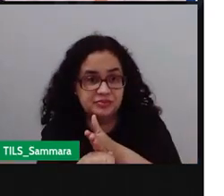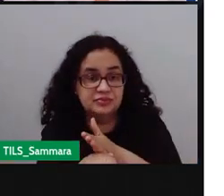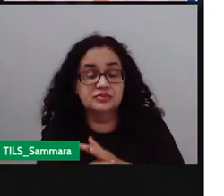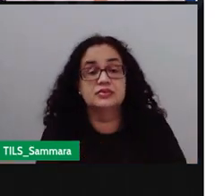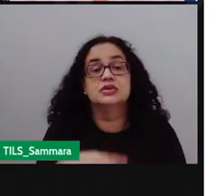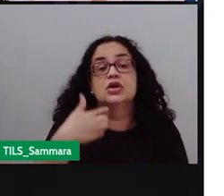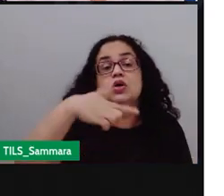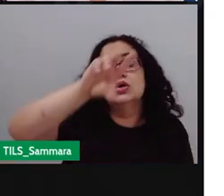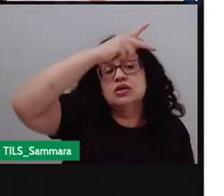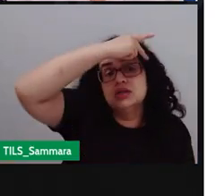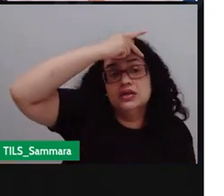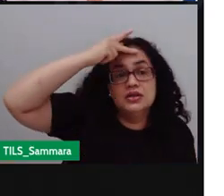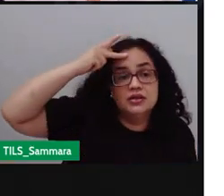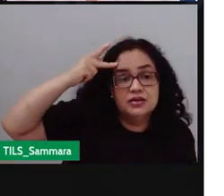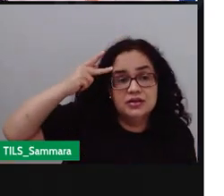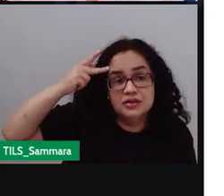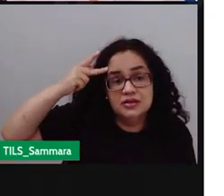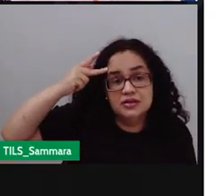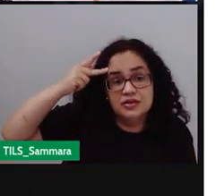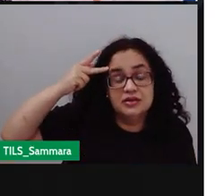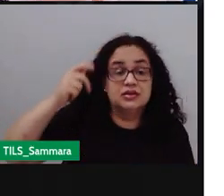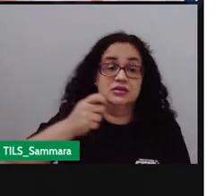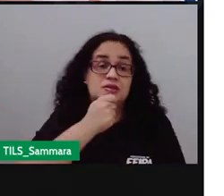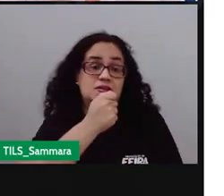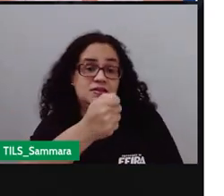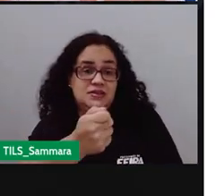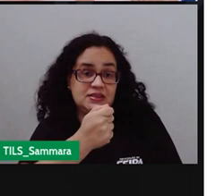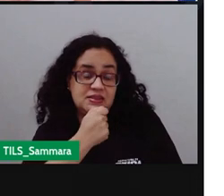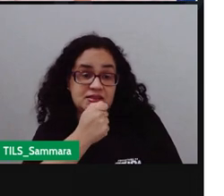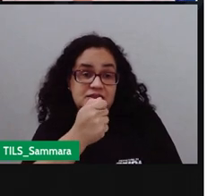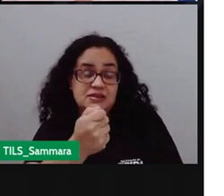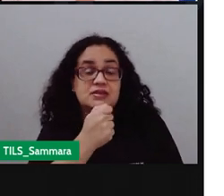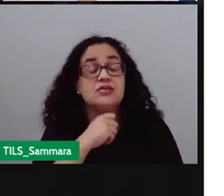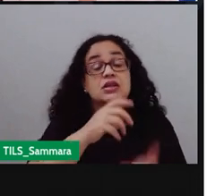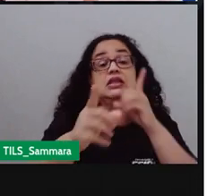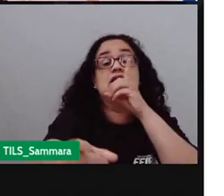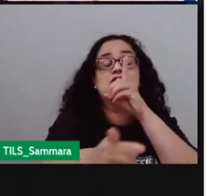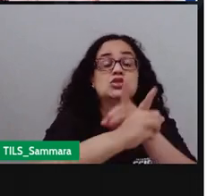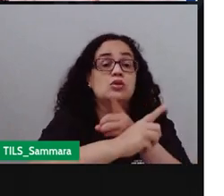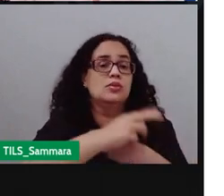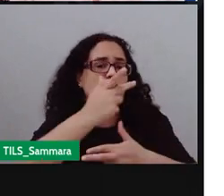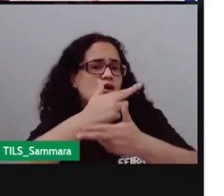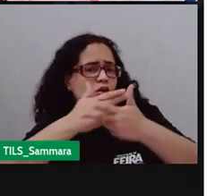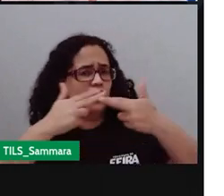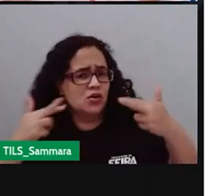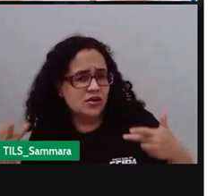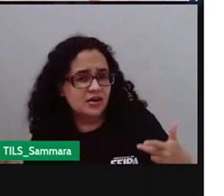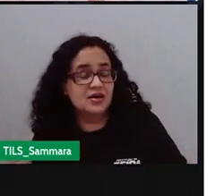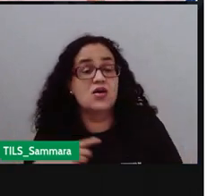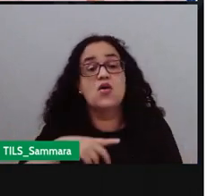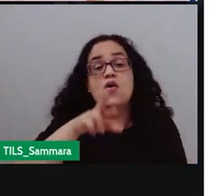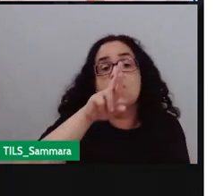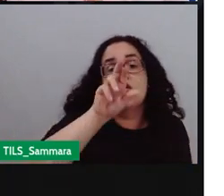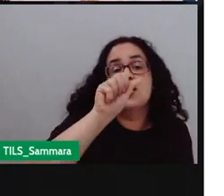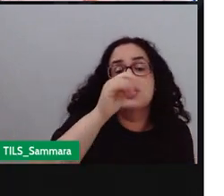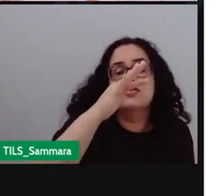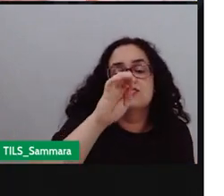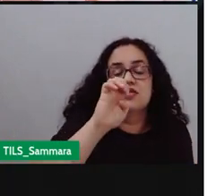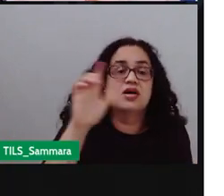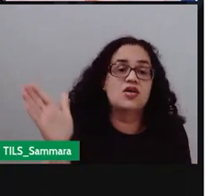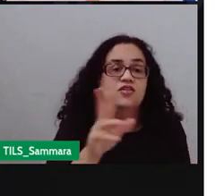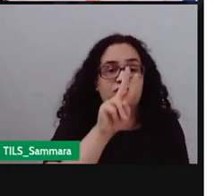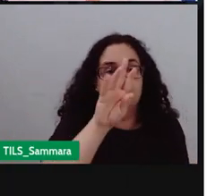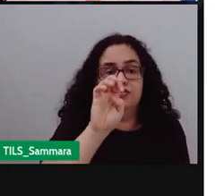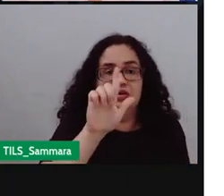ao quê? A outras pessoas. Então, é através da entrevista que a gente vai o quê? Descobrir coisas. Então, Rafael Velami, ele tem